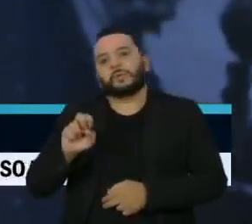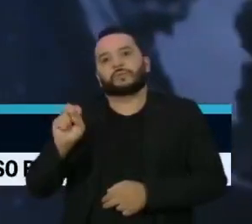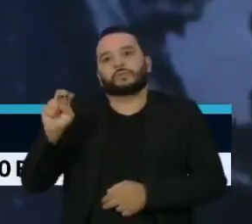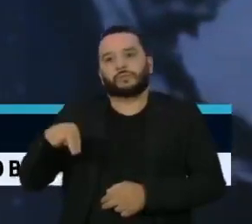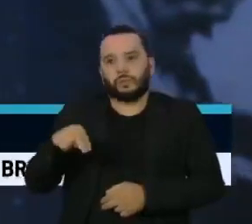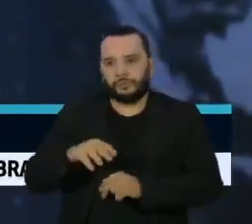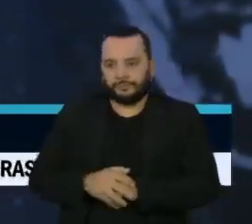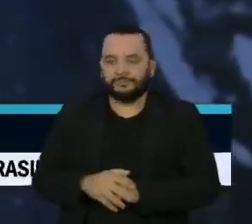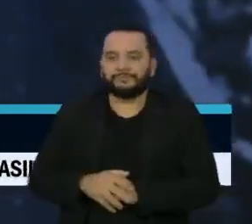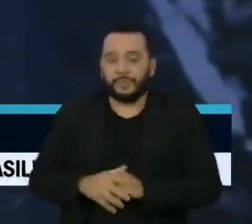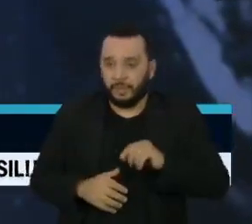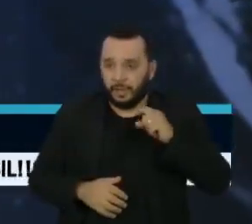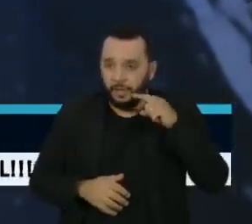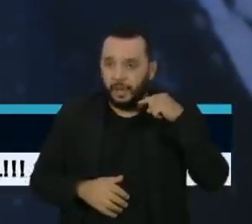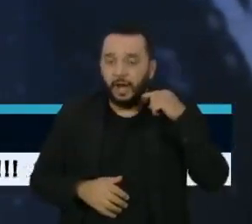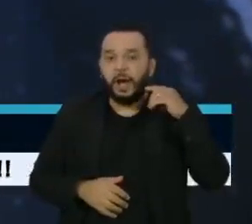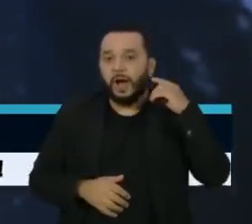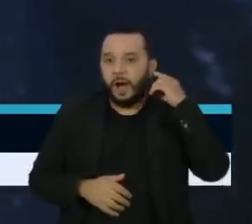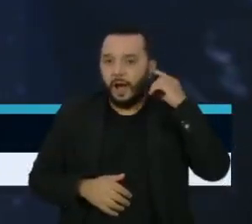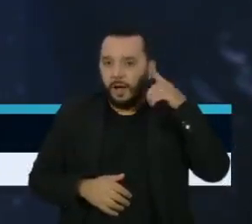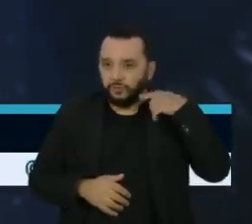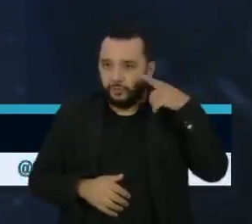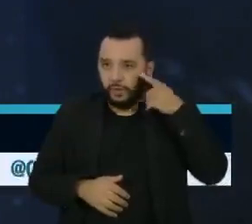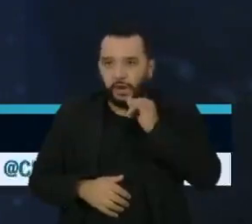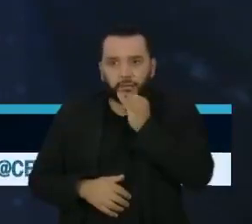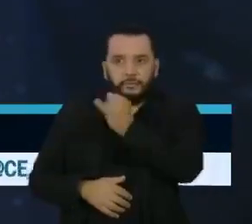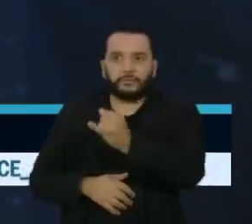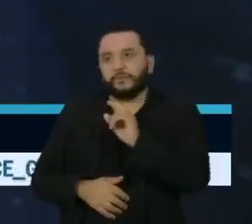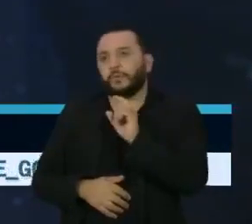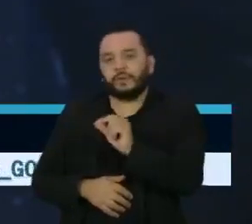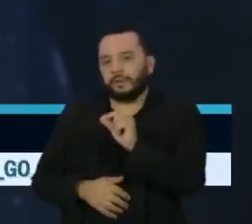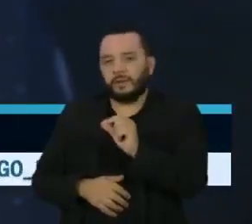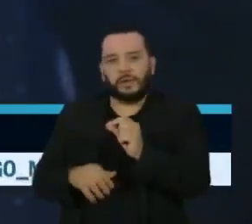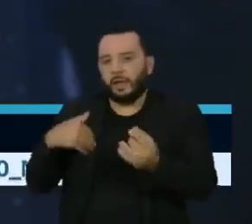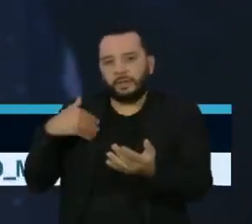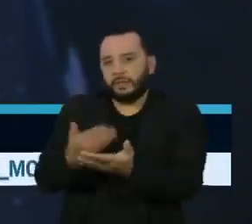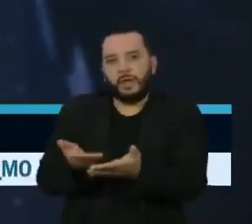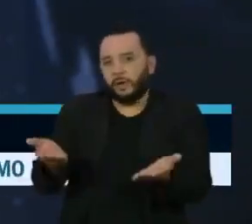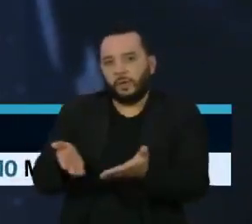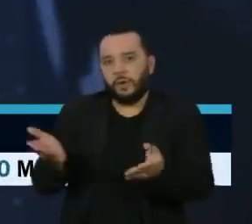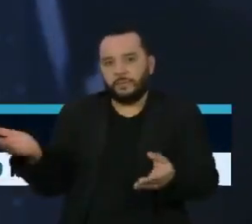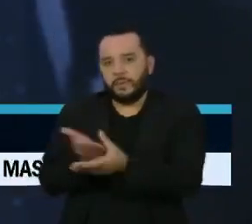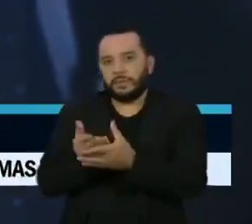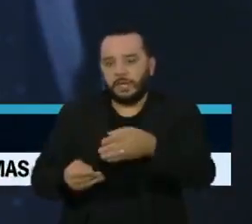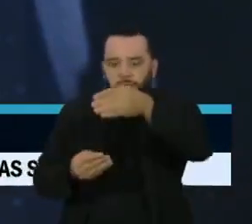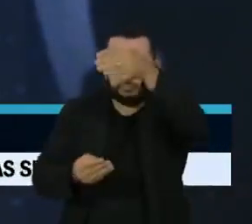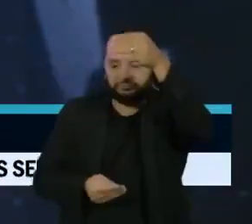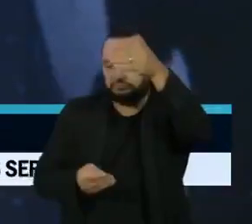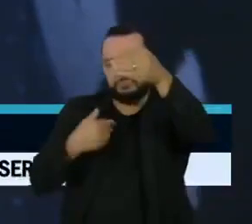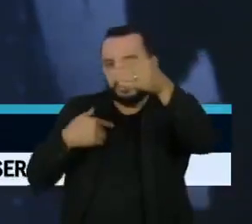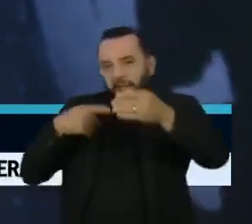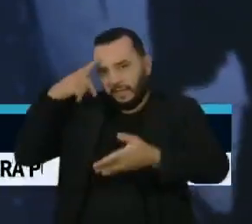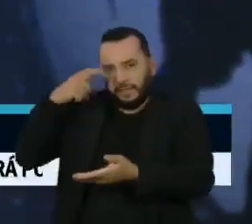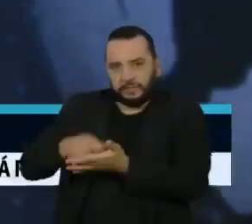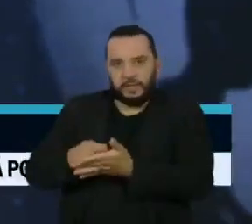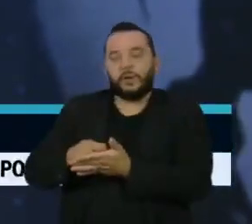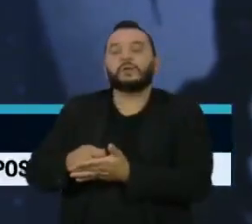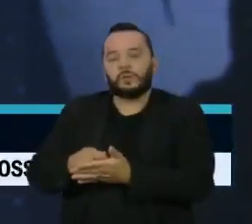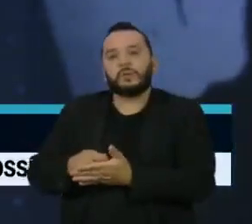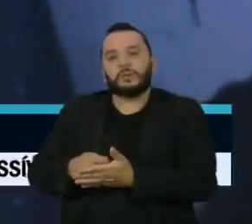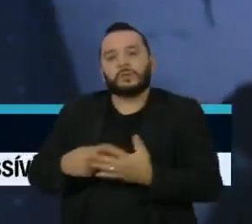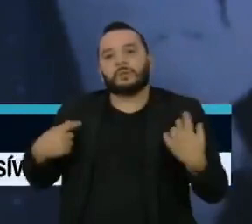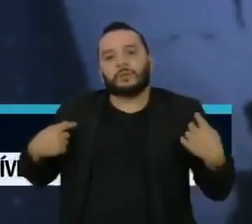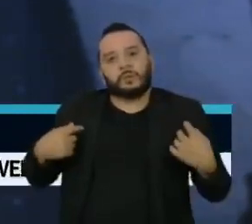A defesa do governador afastado, Mauro Carlesse, informou que até o momento não teve acesso aos autos e à decisão do ministro do STJ